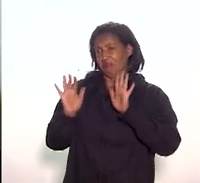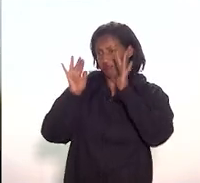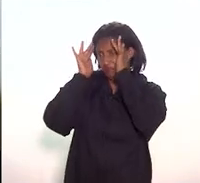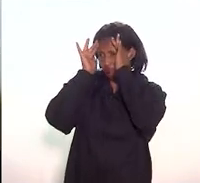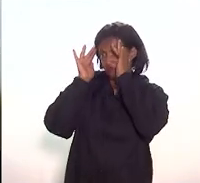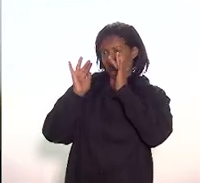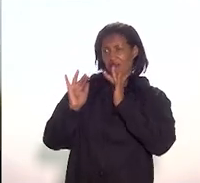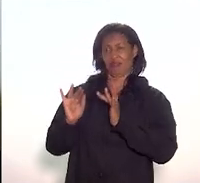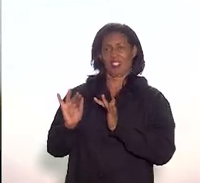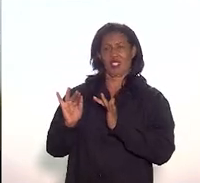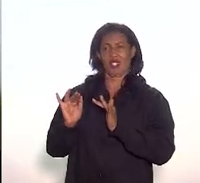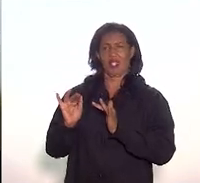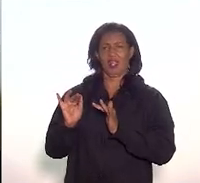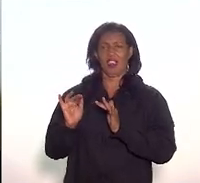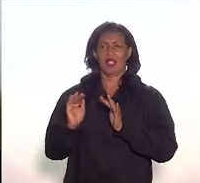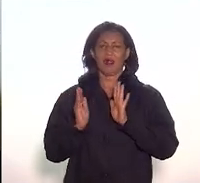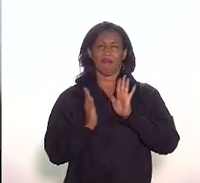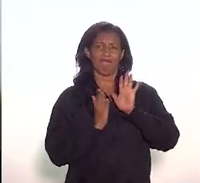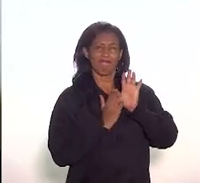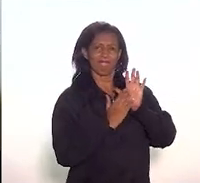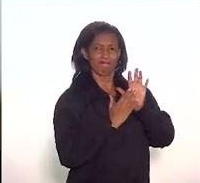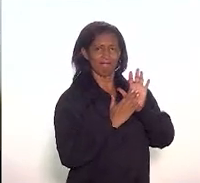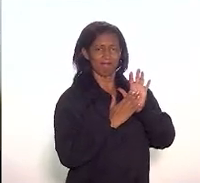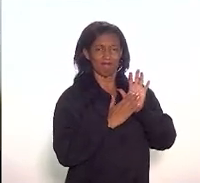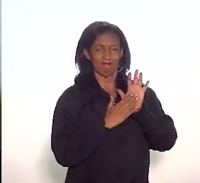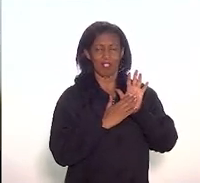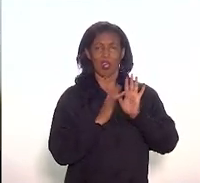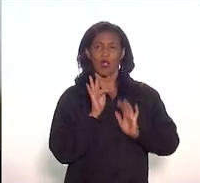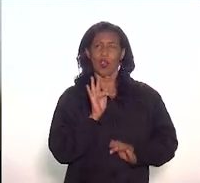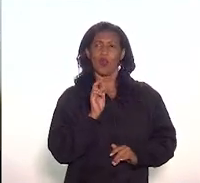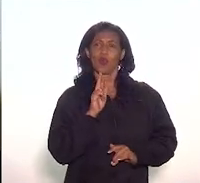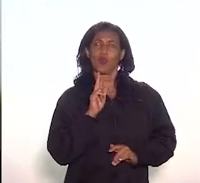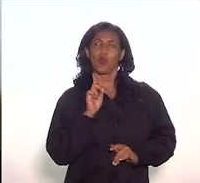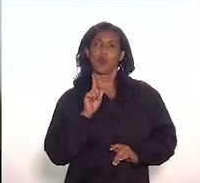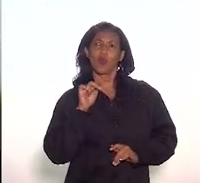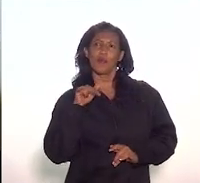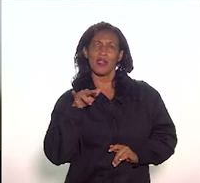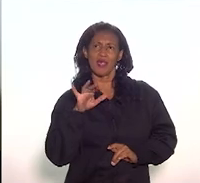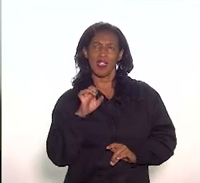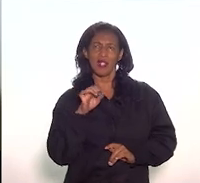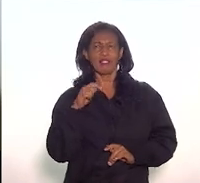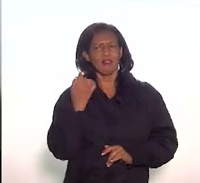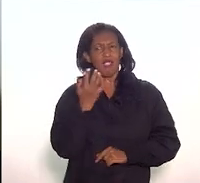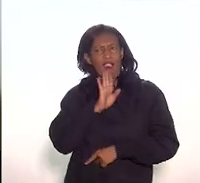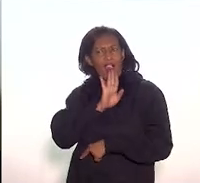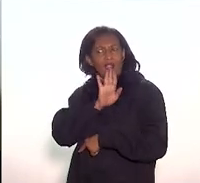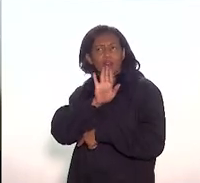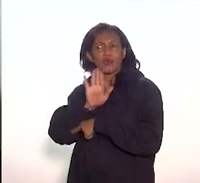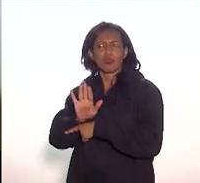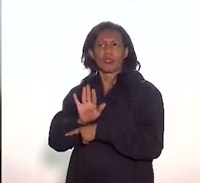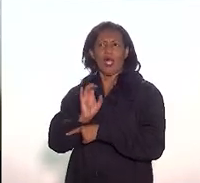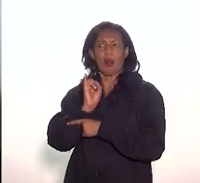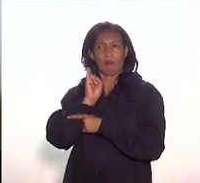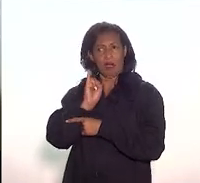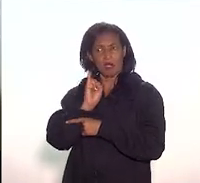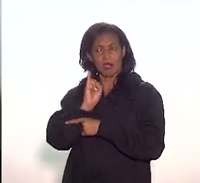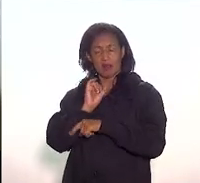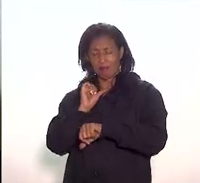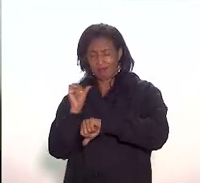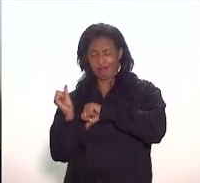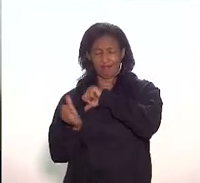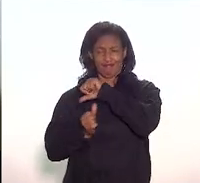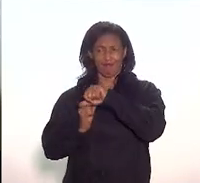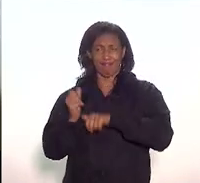Fluminense quer colaborar, quer ajudar. Mas, se isso gera mal